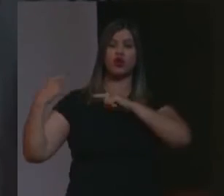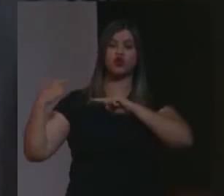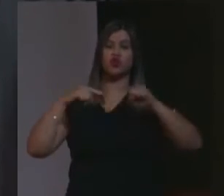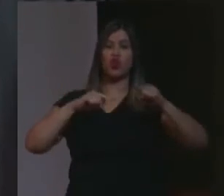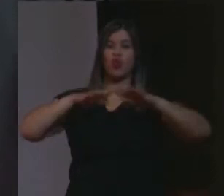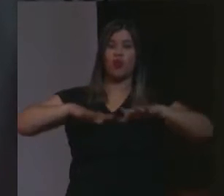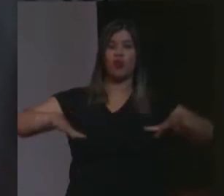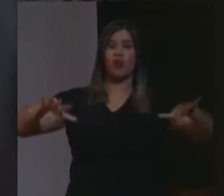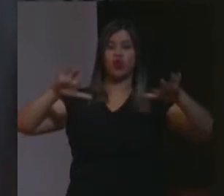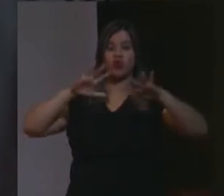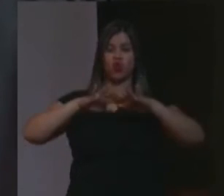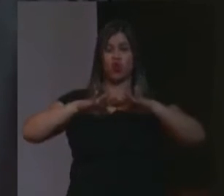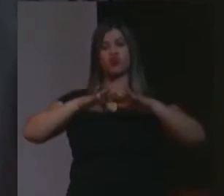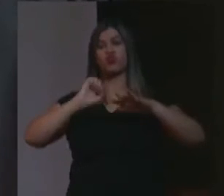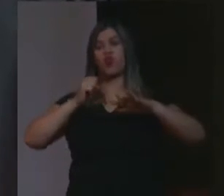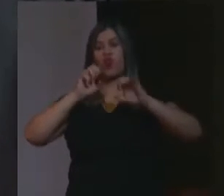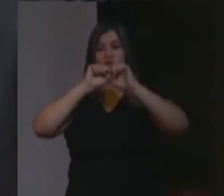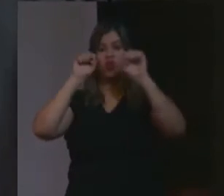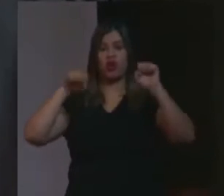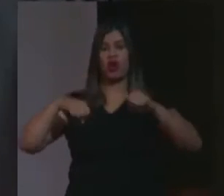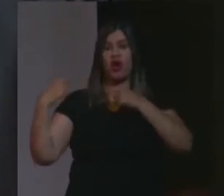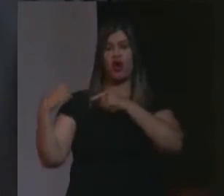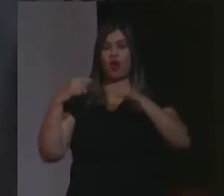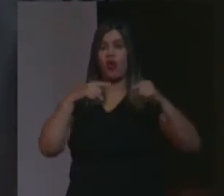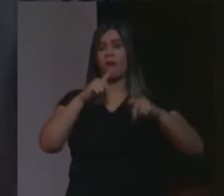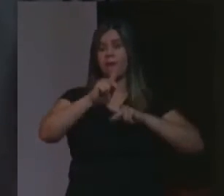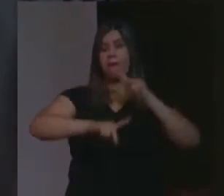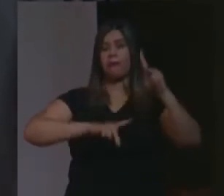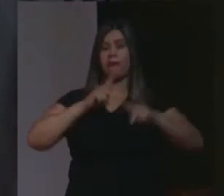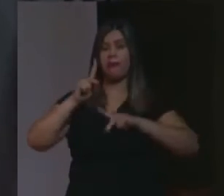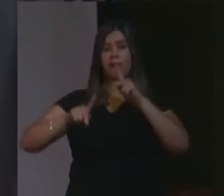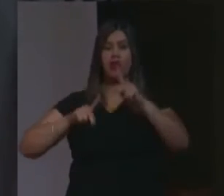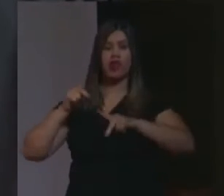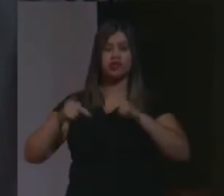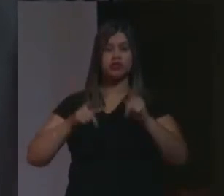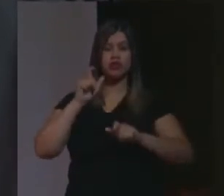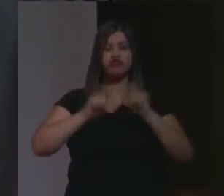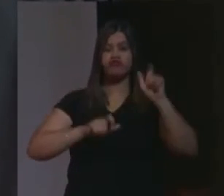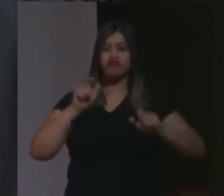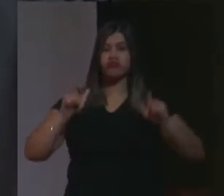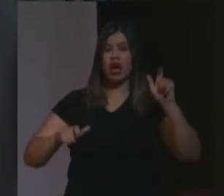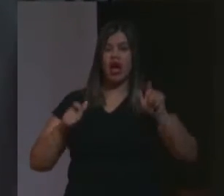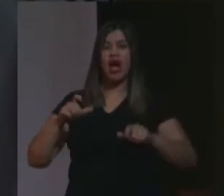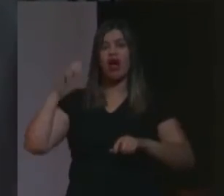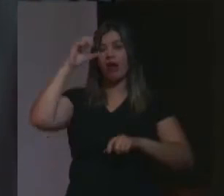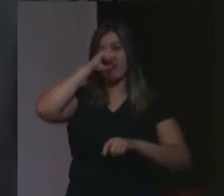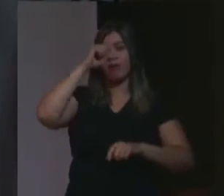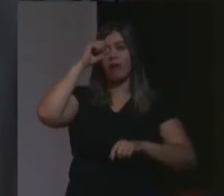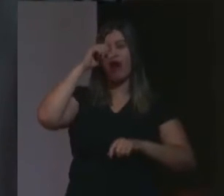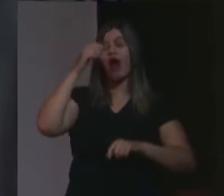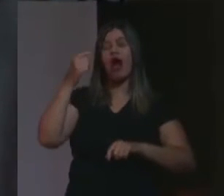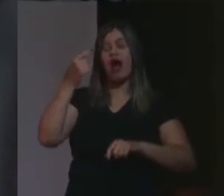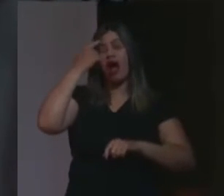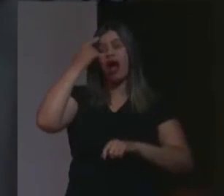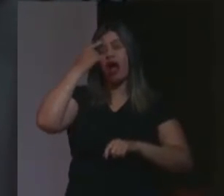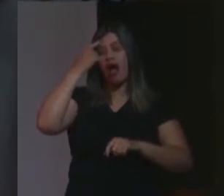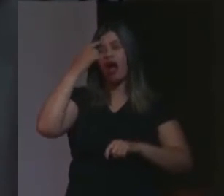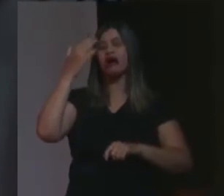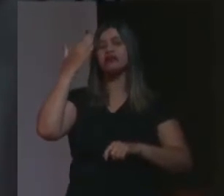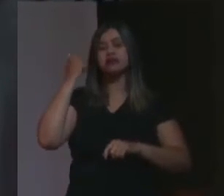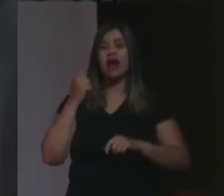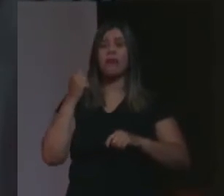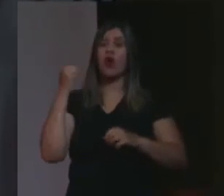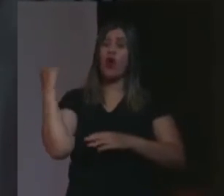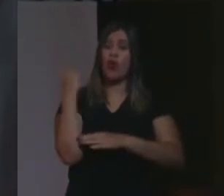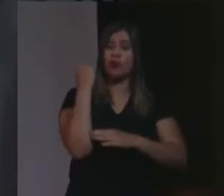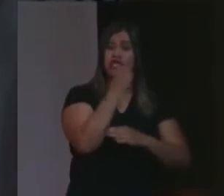generalizado ou sistemático contra qualquer população civil havendo conhecimento desse ataque. Que atos são esses? Homicídio,